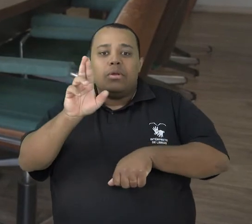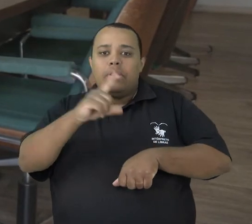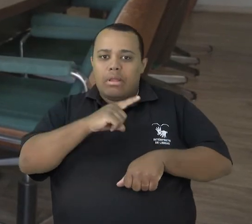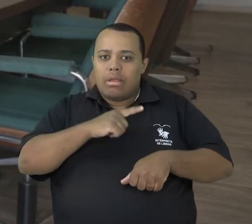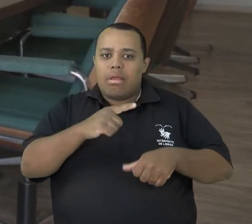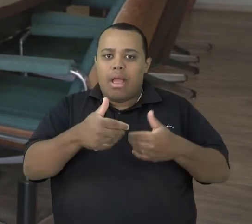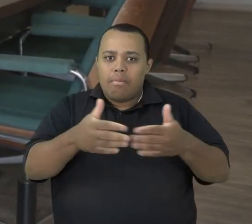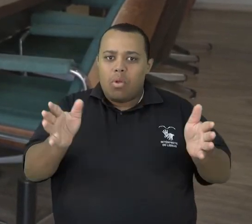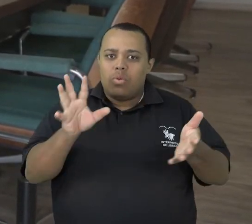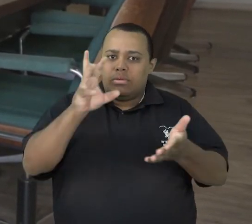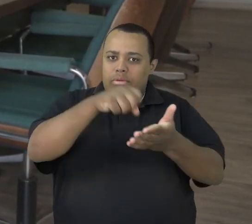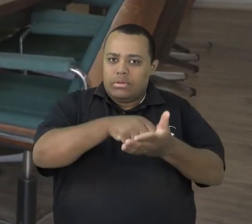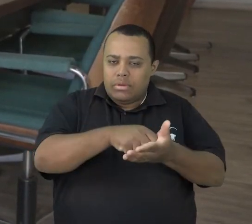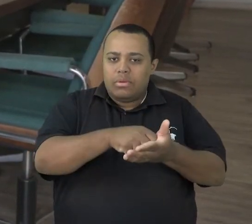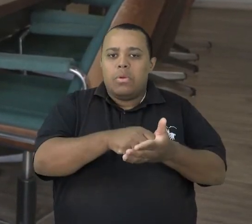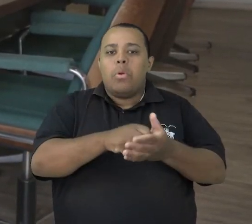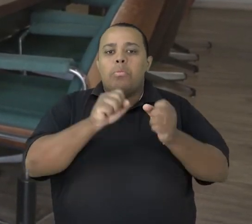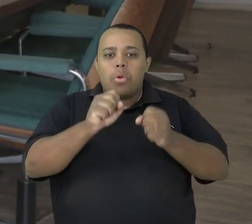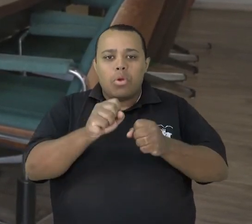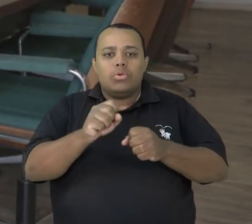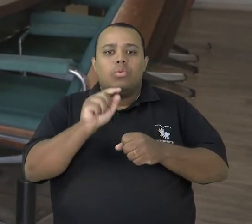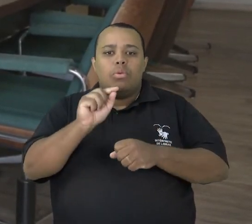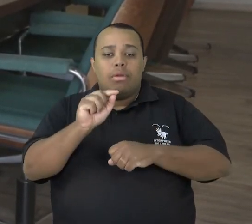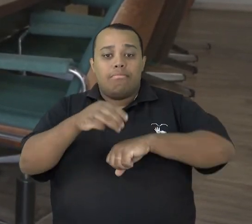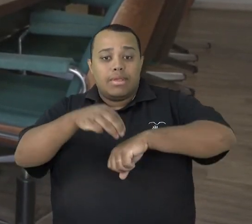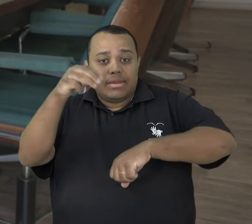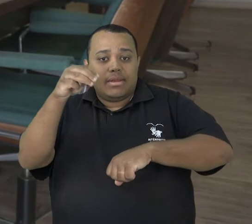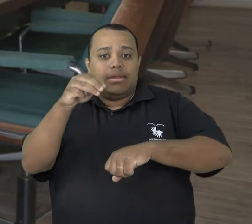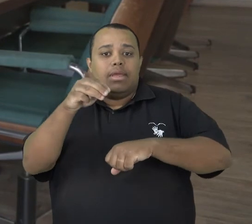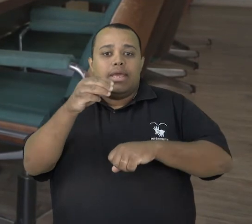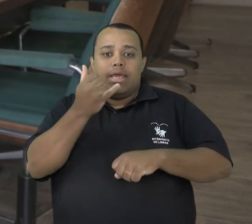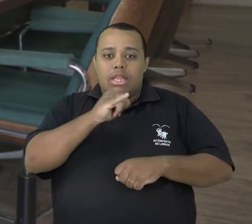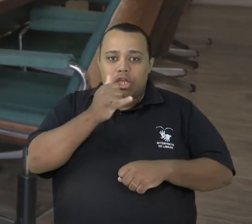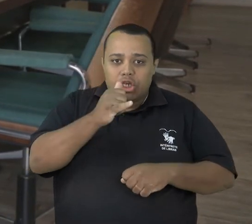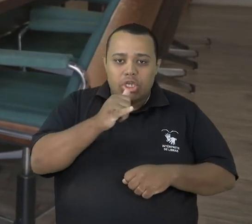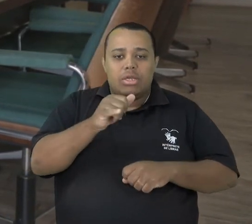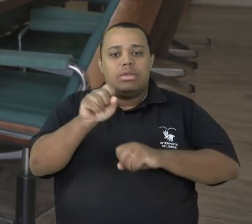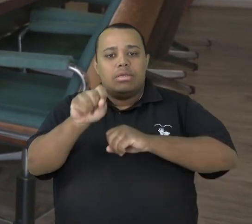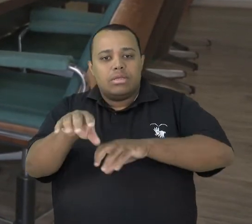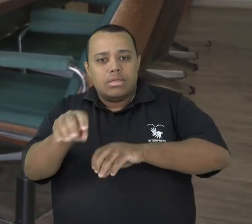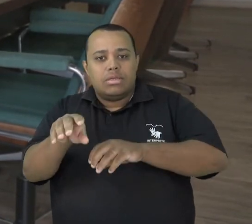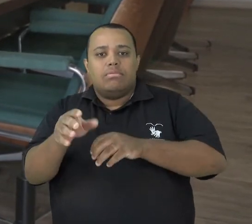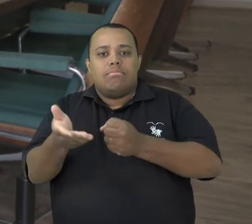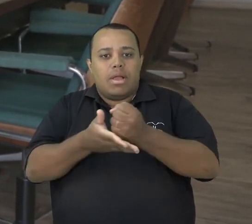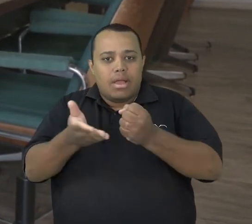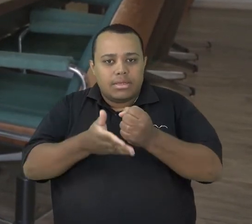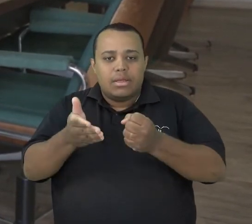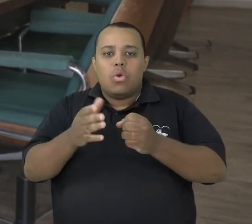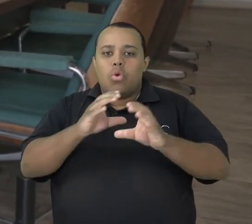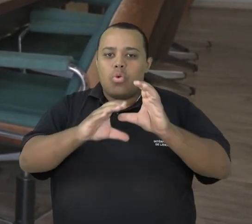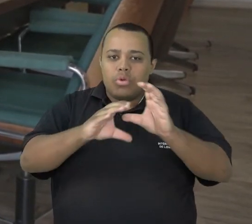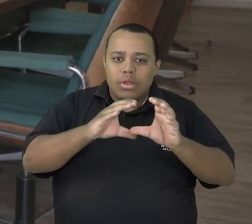processos seletivos abertos estão as seleções para os mestrados em Energia, Ensino na Educação Básica, Comunicação e